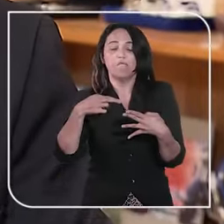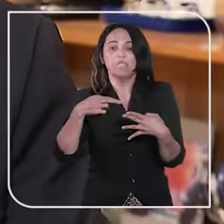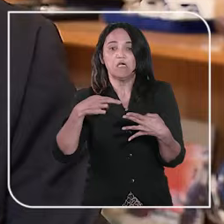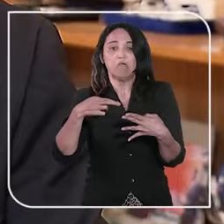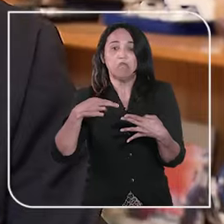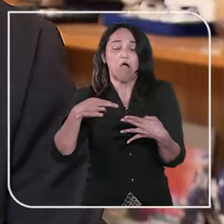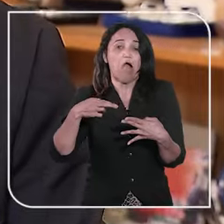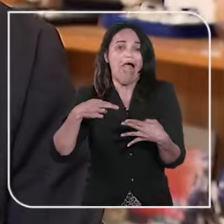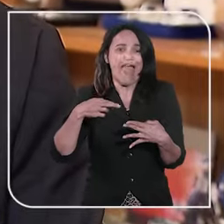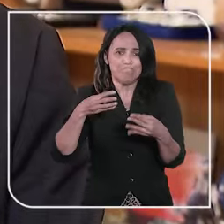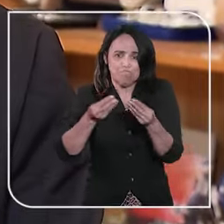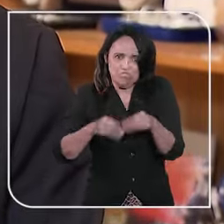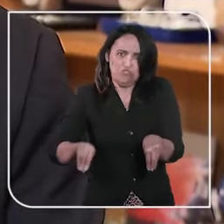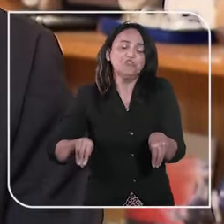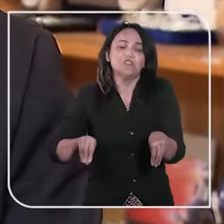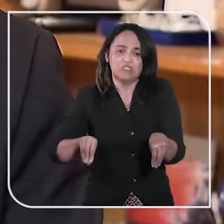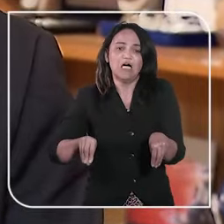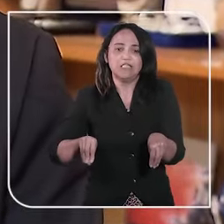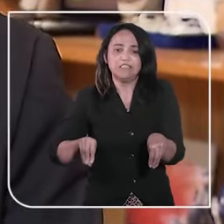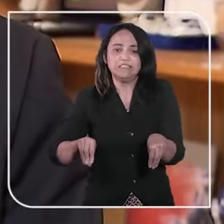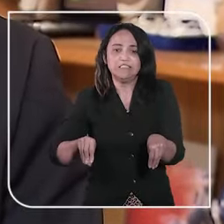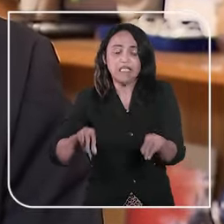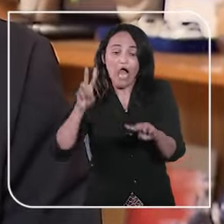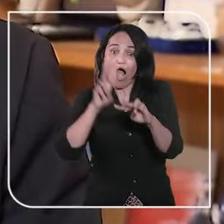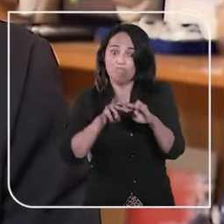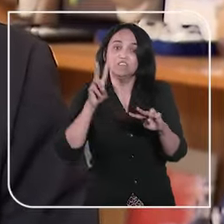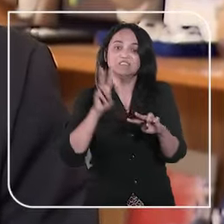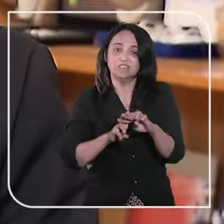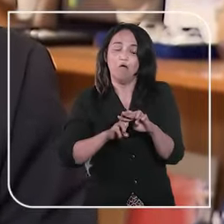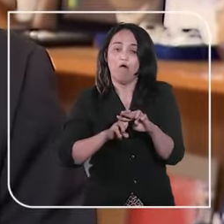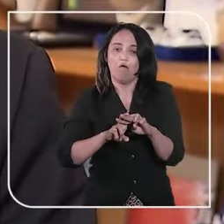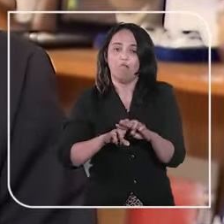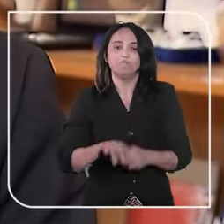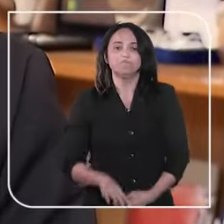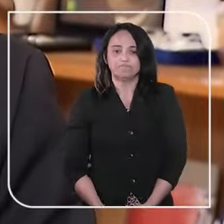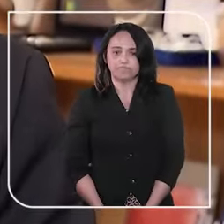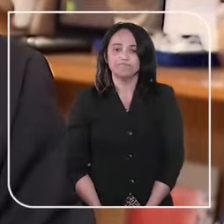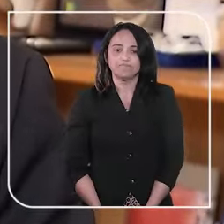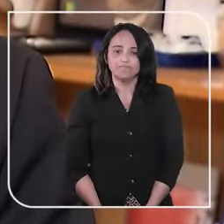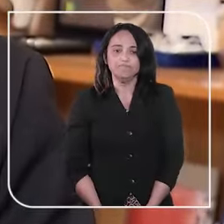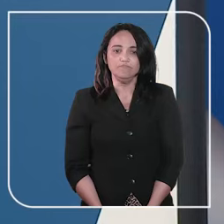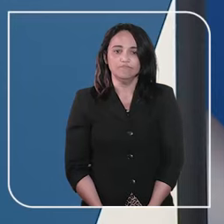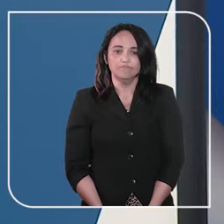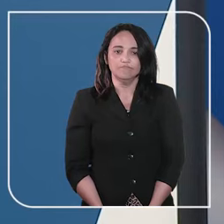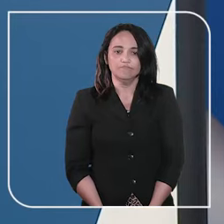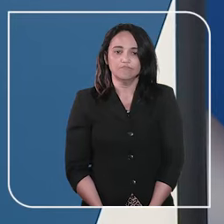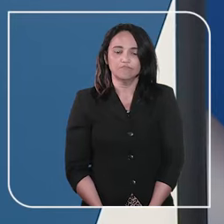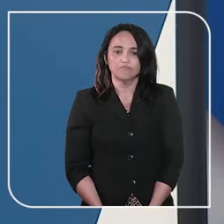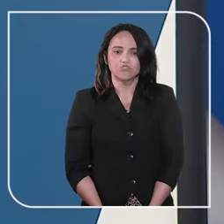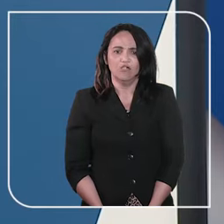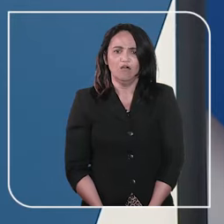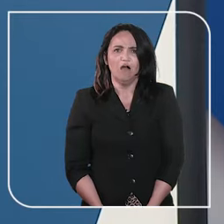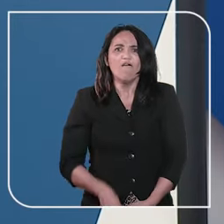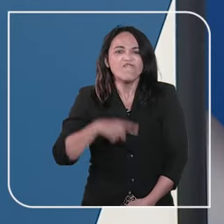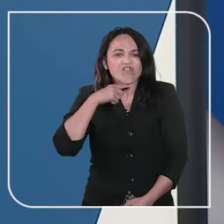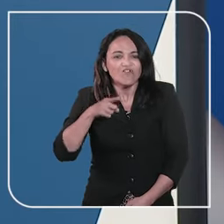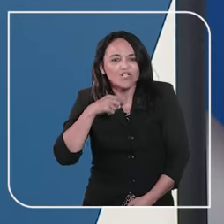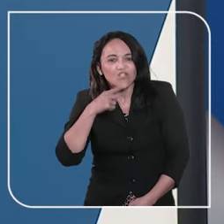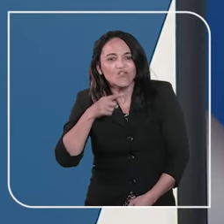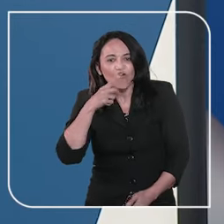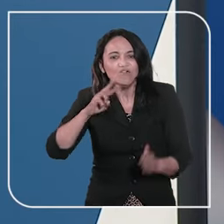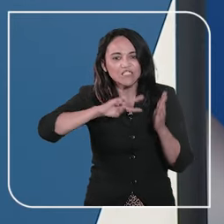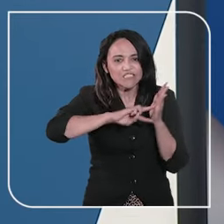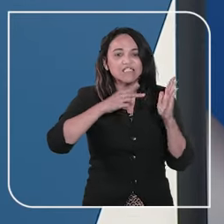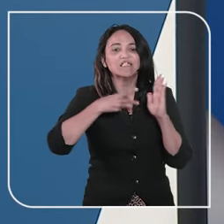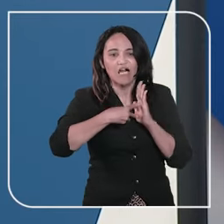esvaziar o propósito da prisão preventiva, que é evitar que ele cometa novos crimes. Ficou na dúvida sobre o